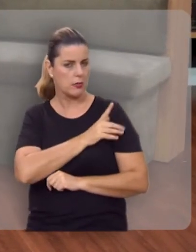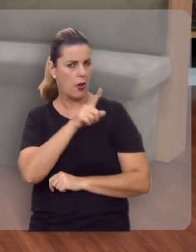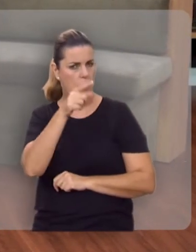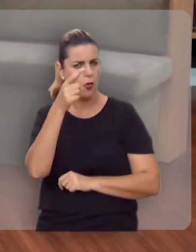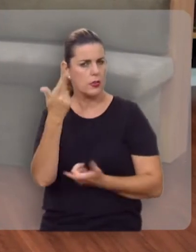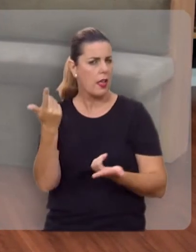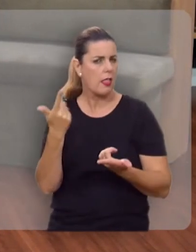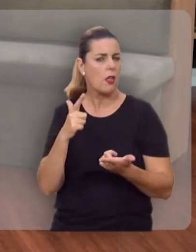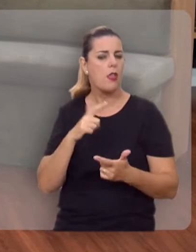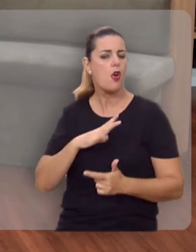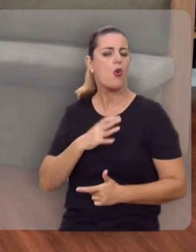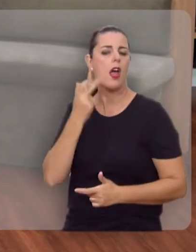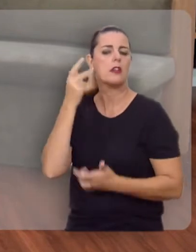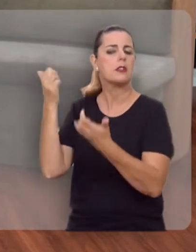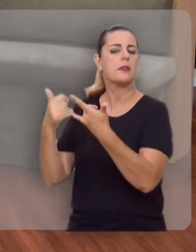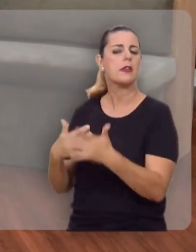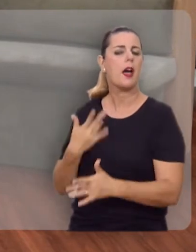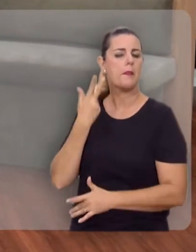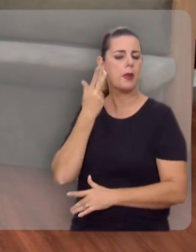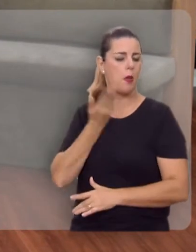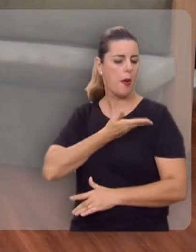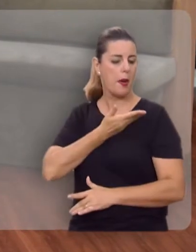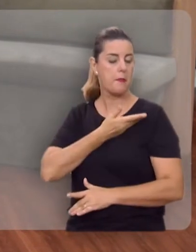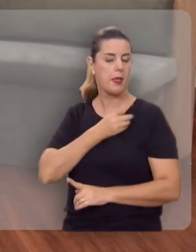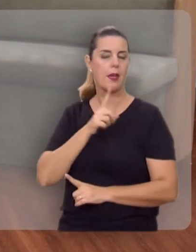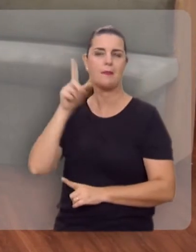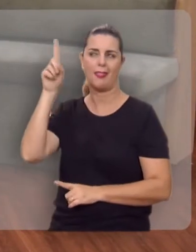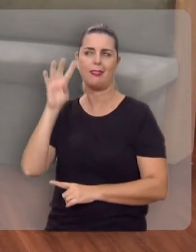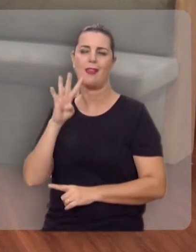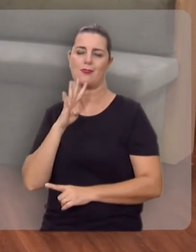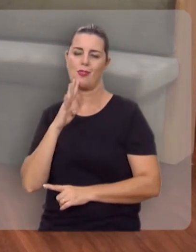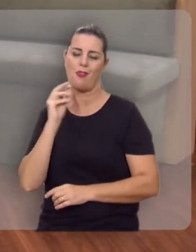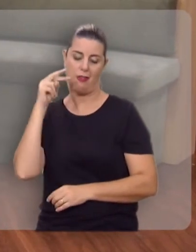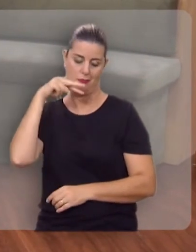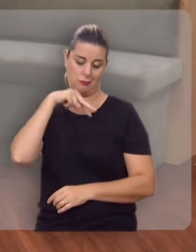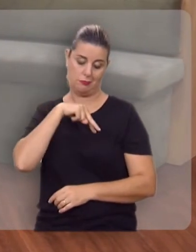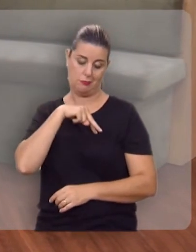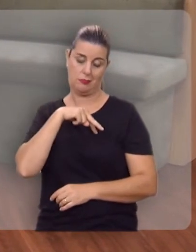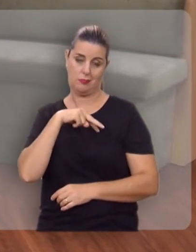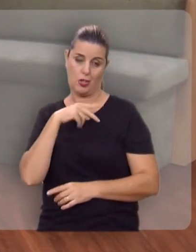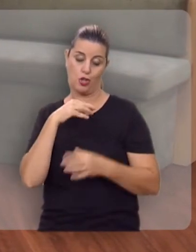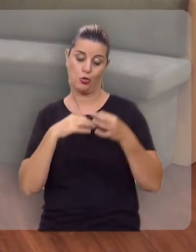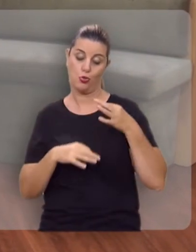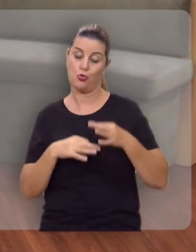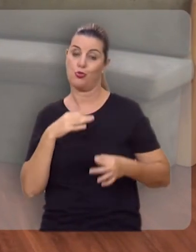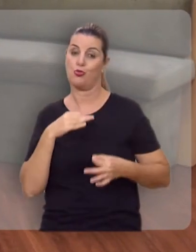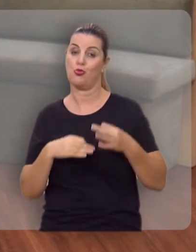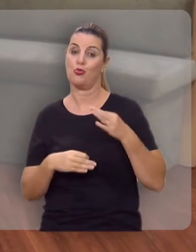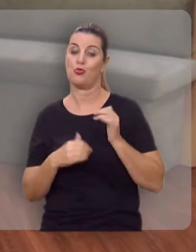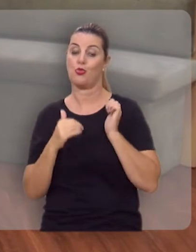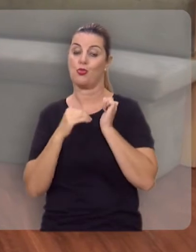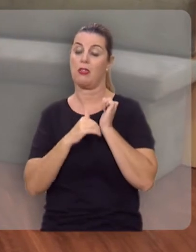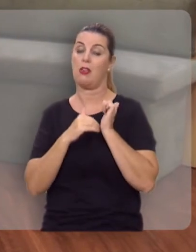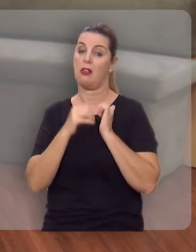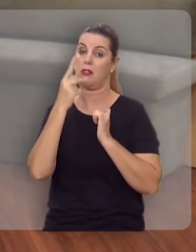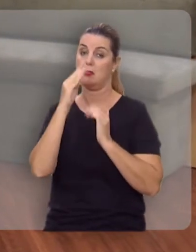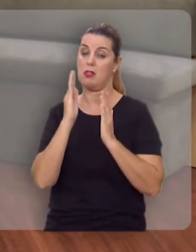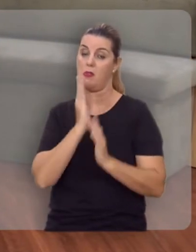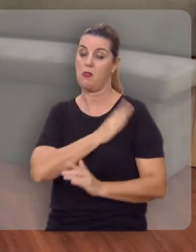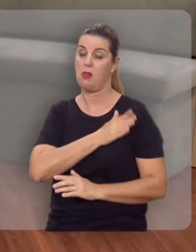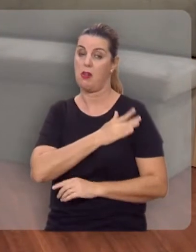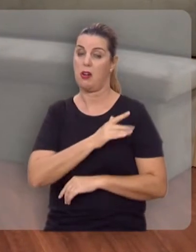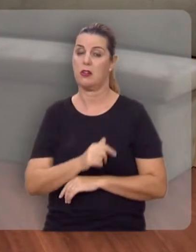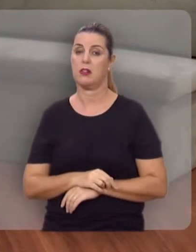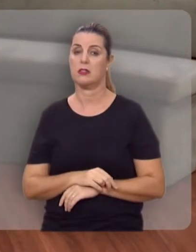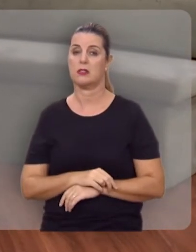pelo seu coração, que você não tem coragem de contar para o amigo mais íntimo, pois Deus conhece o seu coração e julgará os segredos